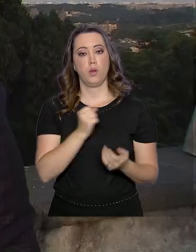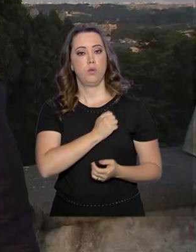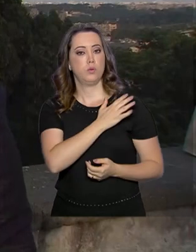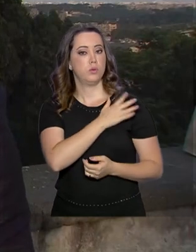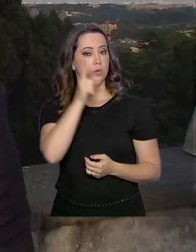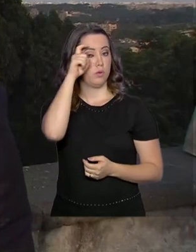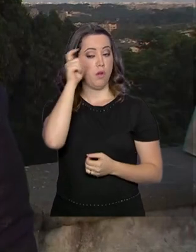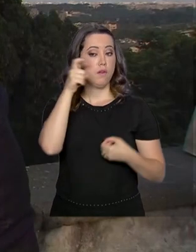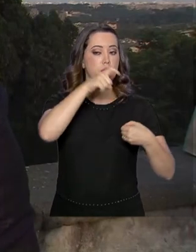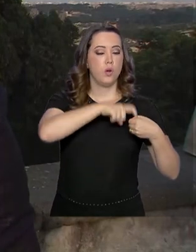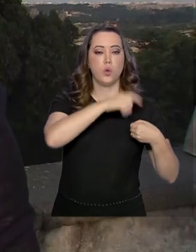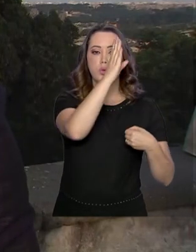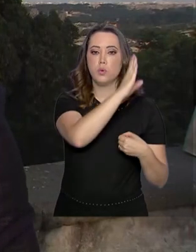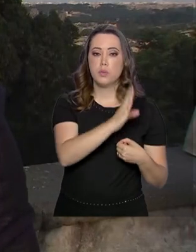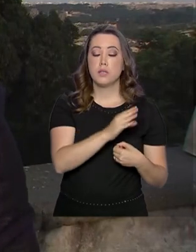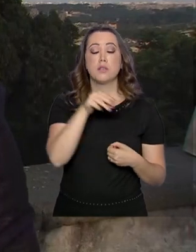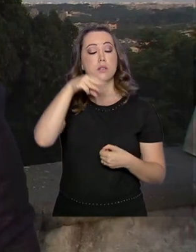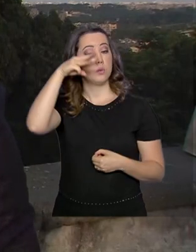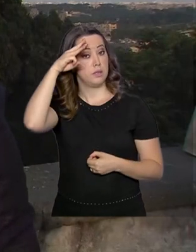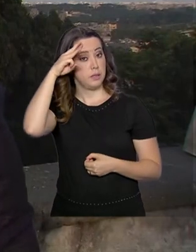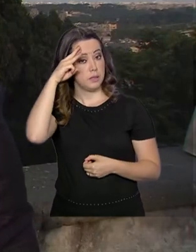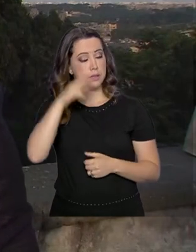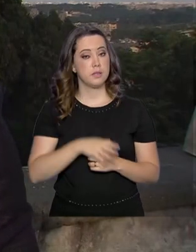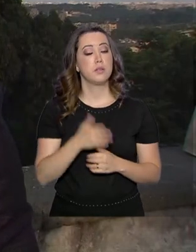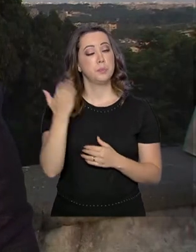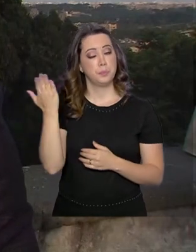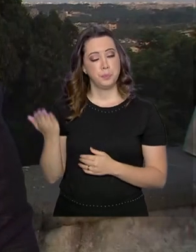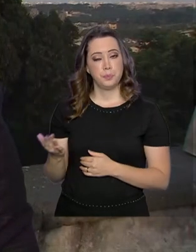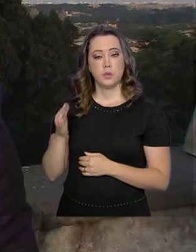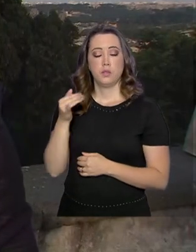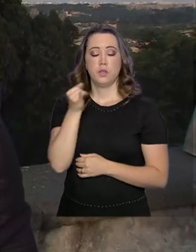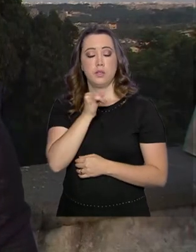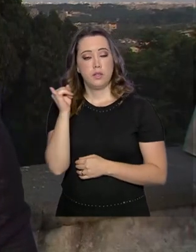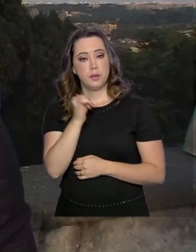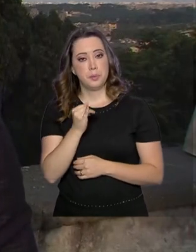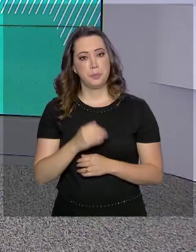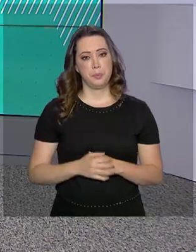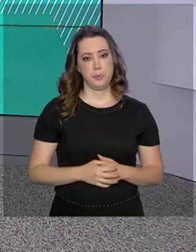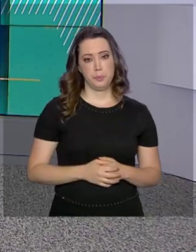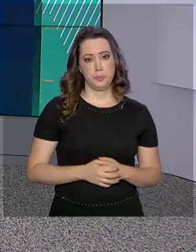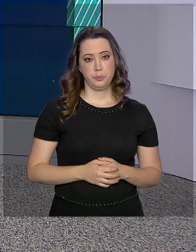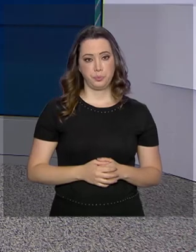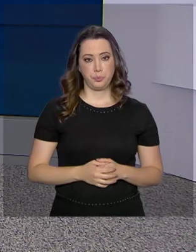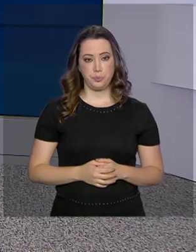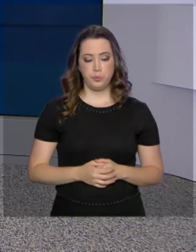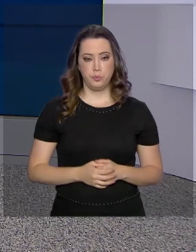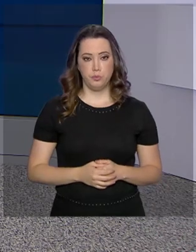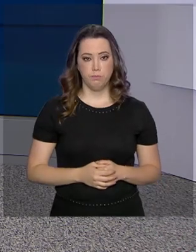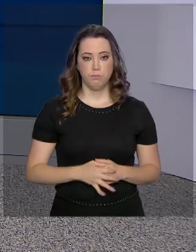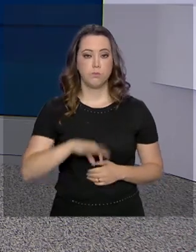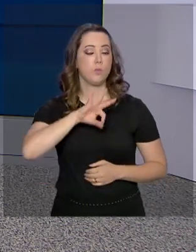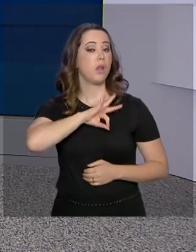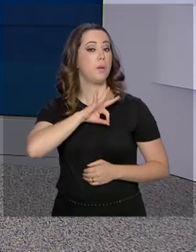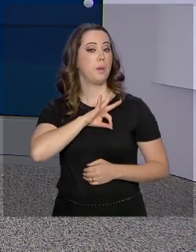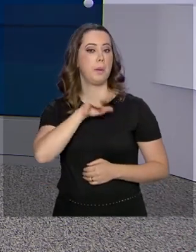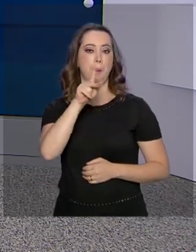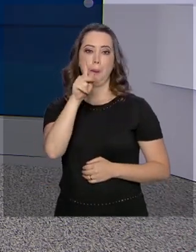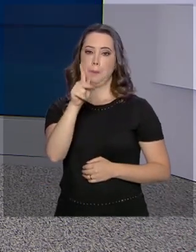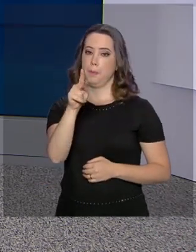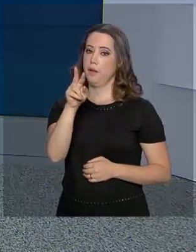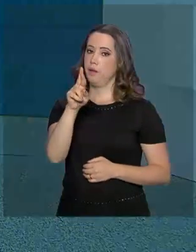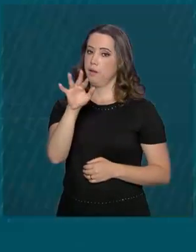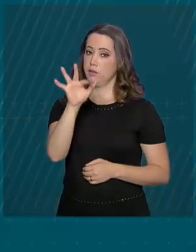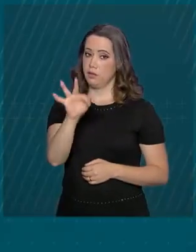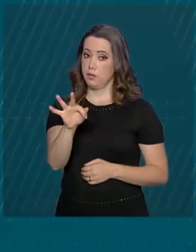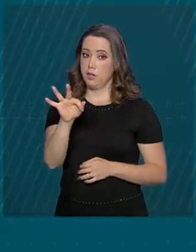viaje para o Brasil nesta terça-feira. De Roma, Itália, Pablo Mundinho. A Polícia Rodoviária Federal